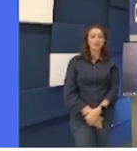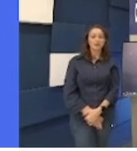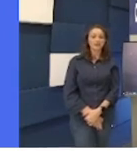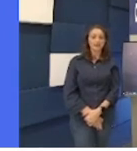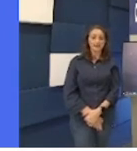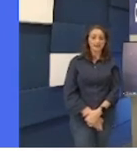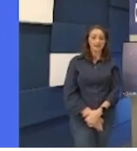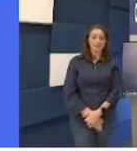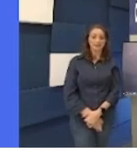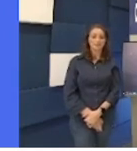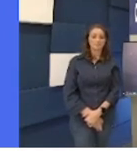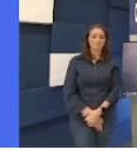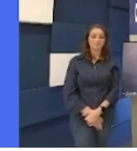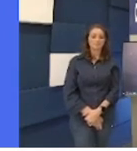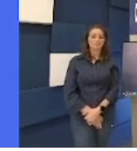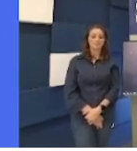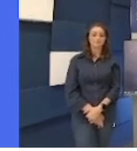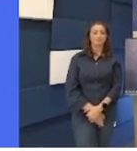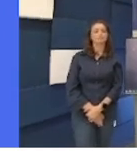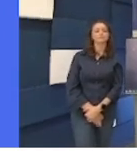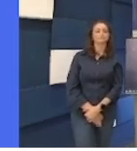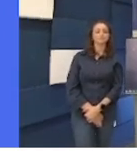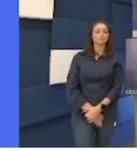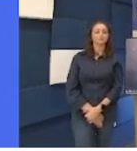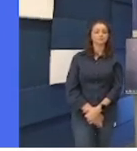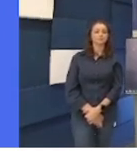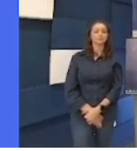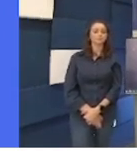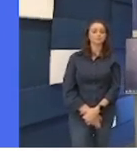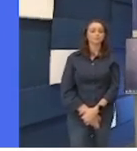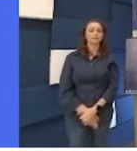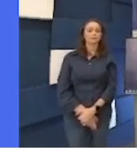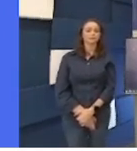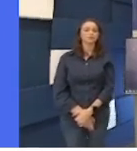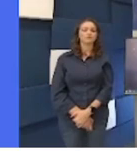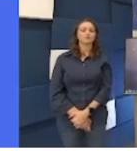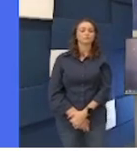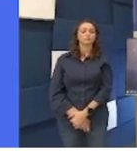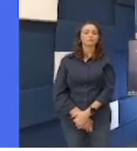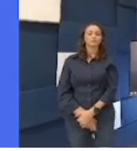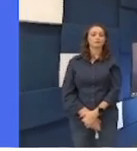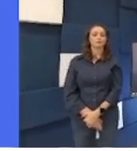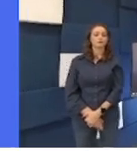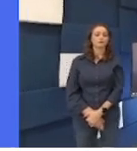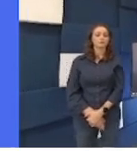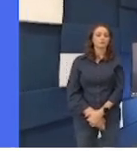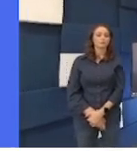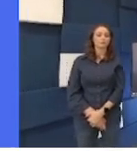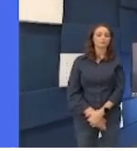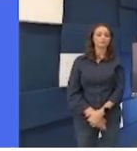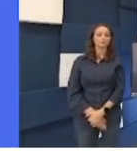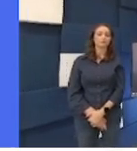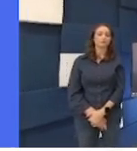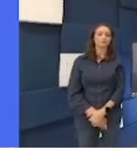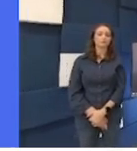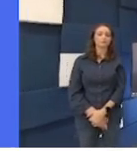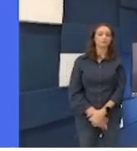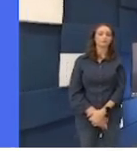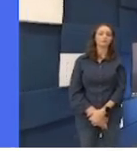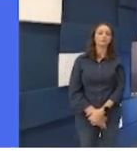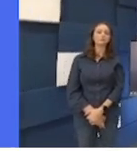dimensionais das cadeiras. No nosso desenvolvimento, tivemos visitas técnicas, entrevistas,